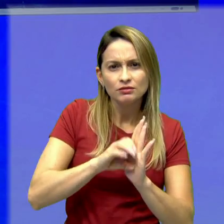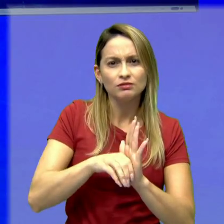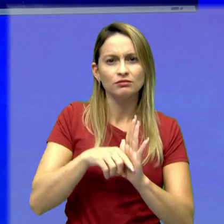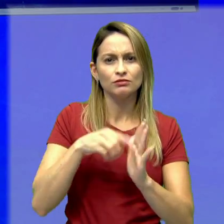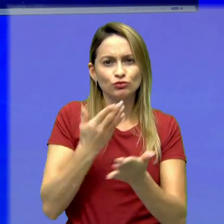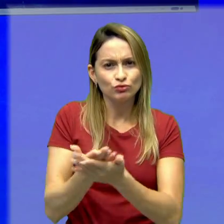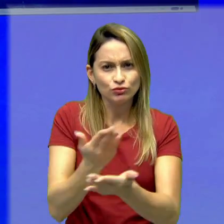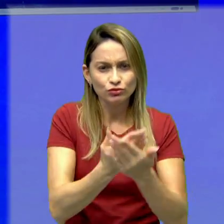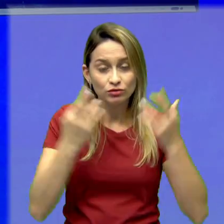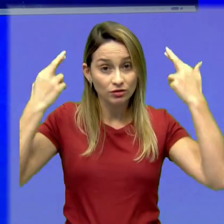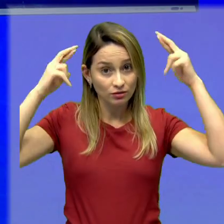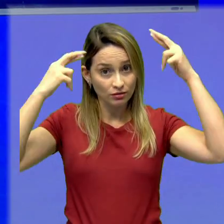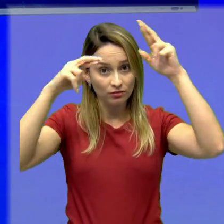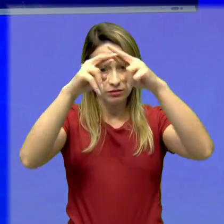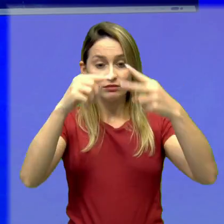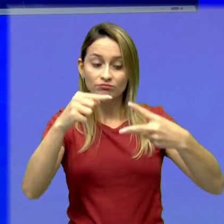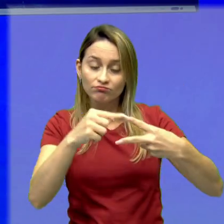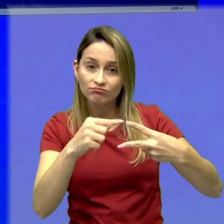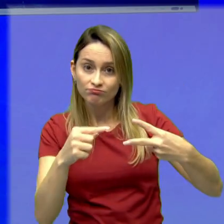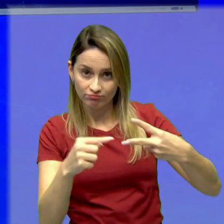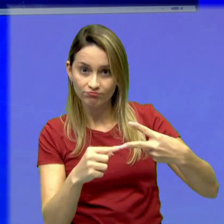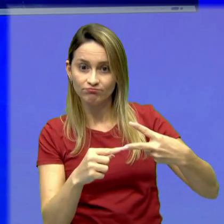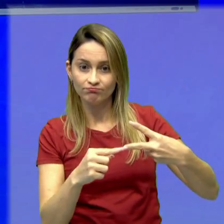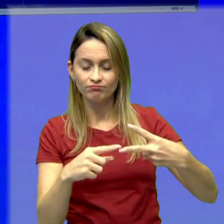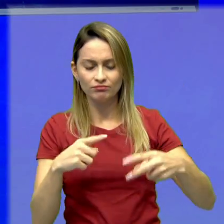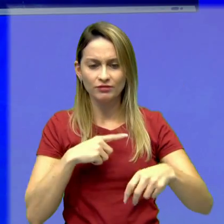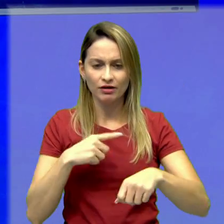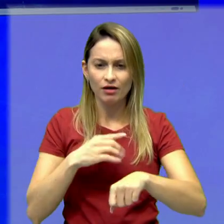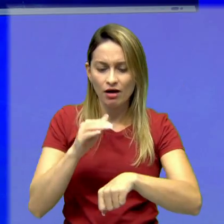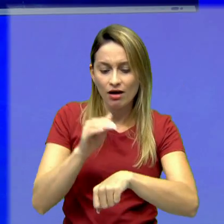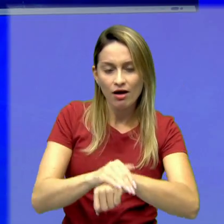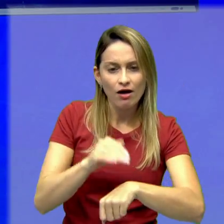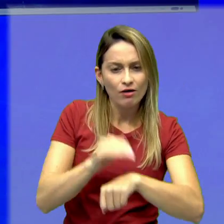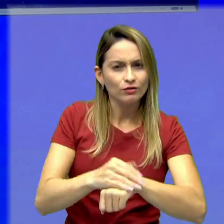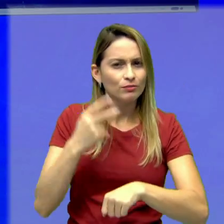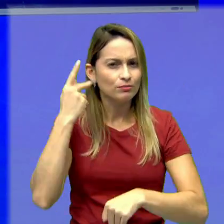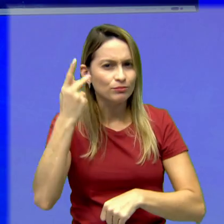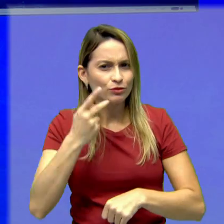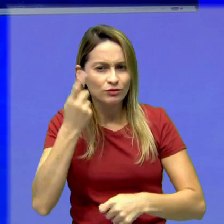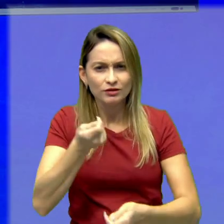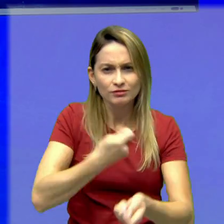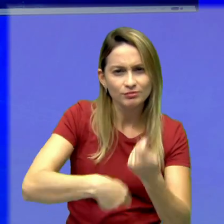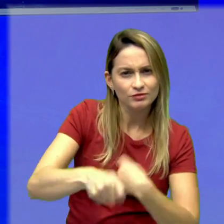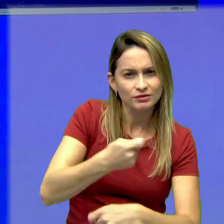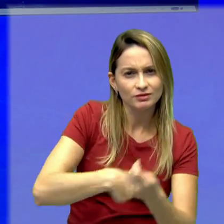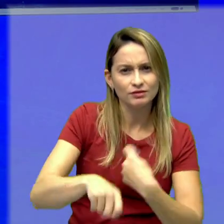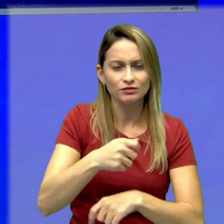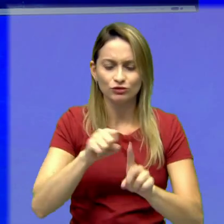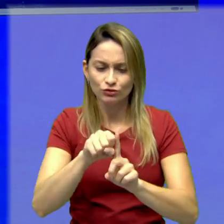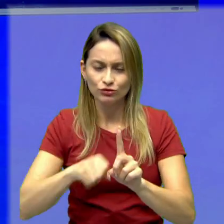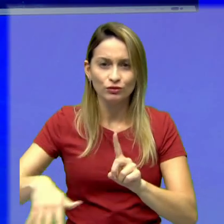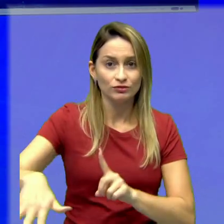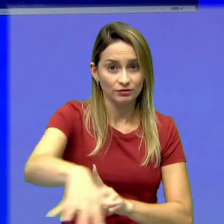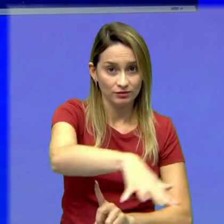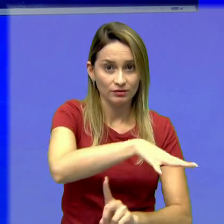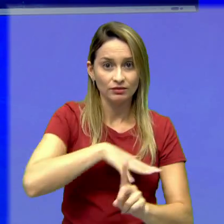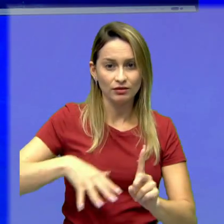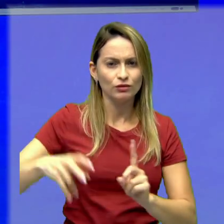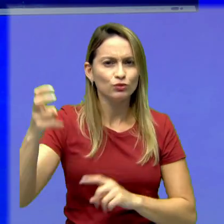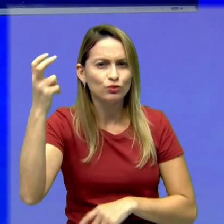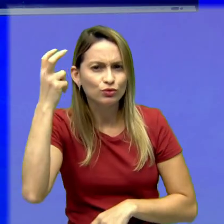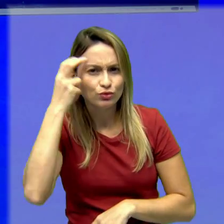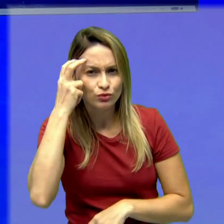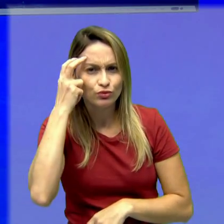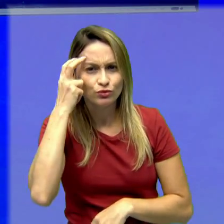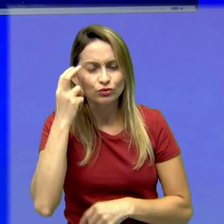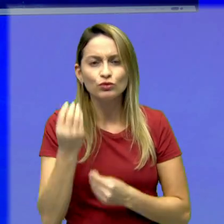autonomia política, econômica, social e cultural. É como se a gente tivesse uma região com inúmeras